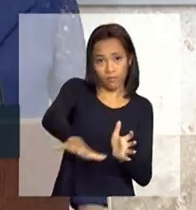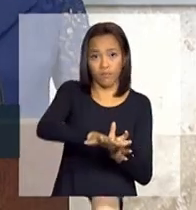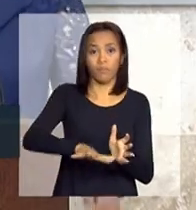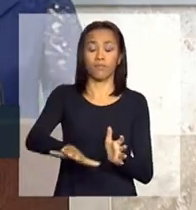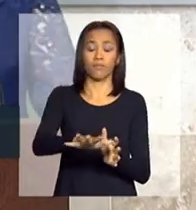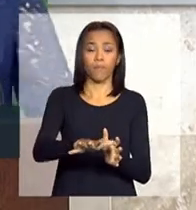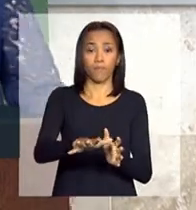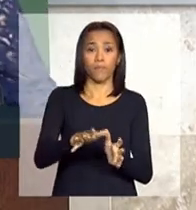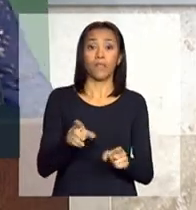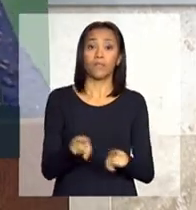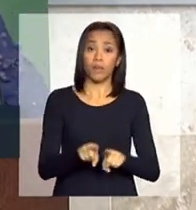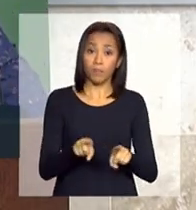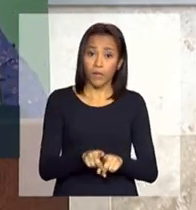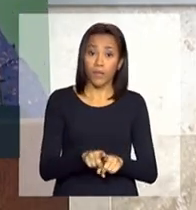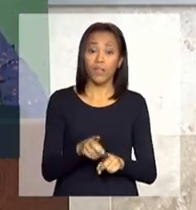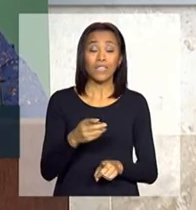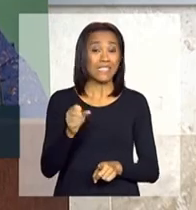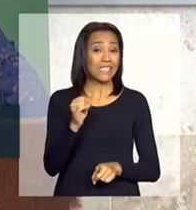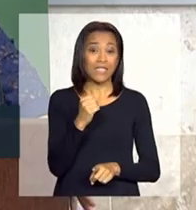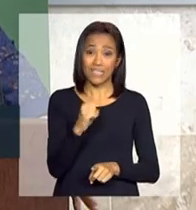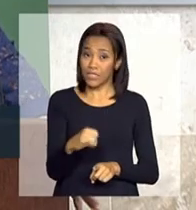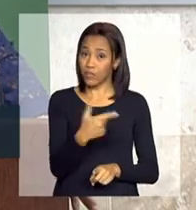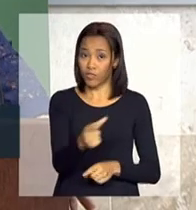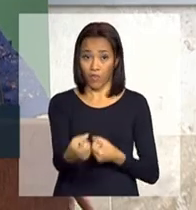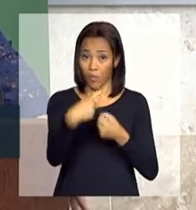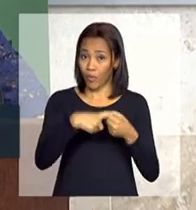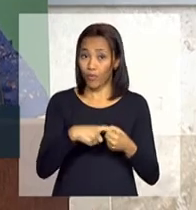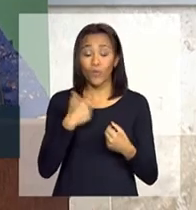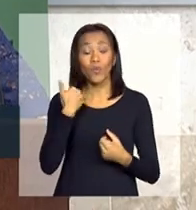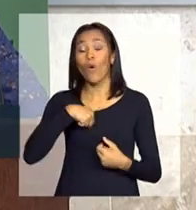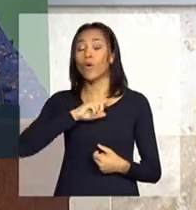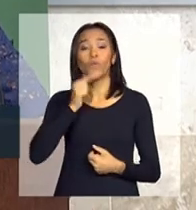nós também não conseguimos inovar.